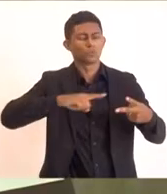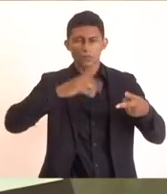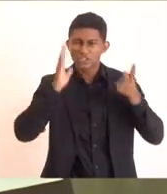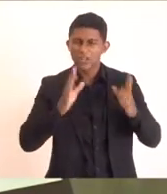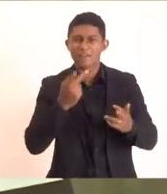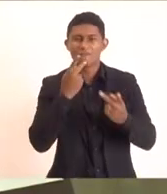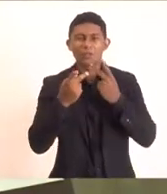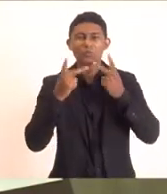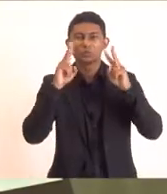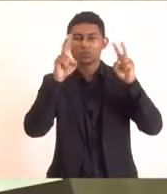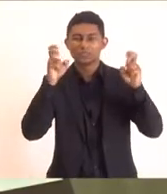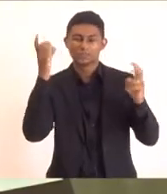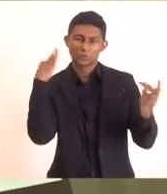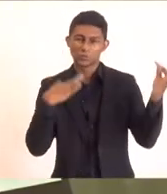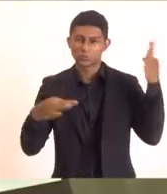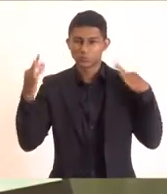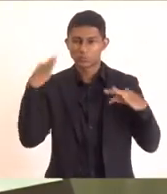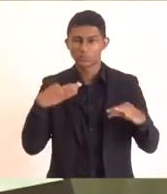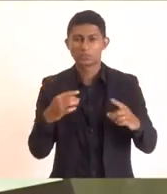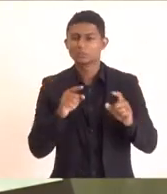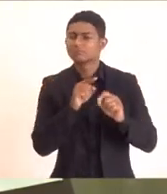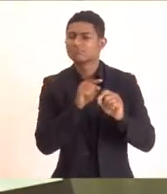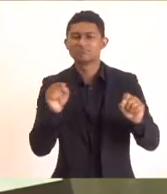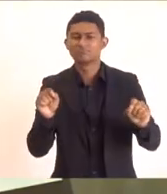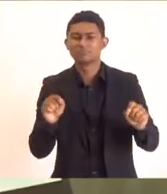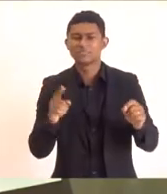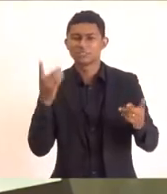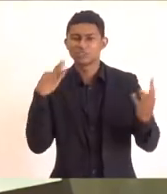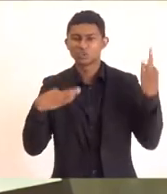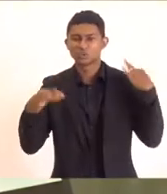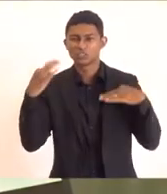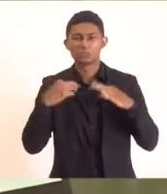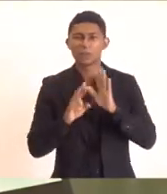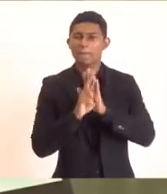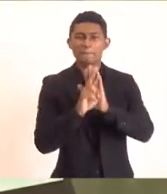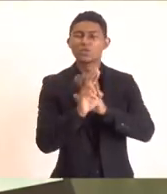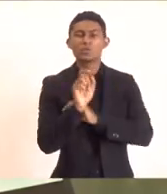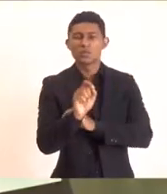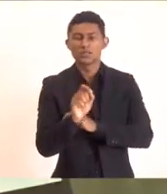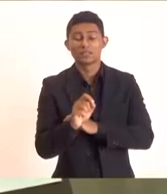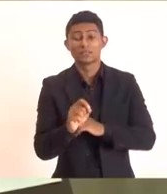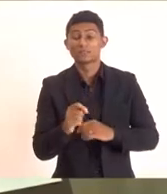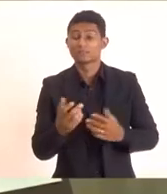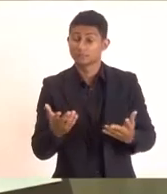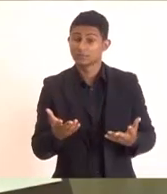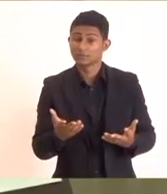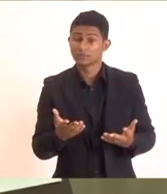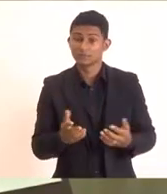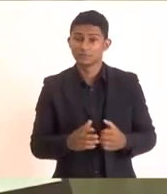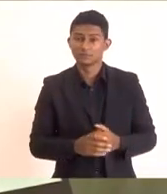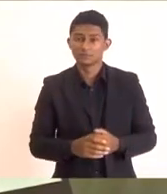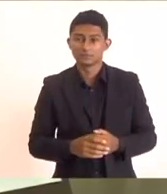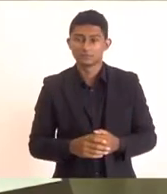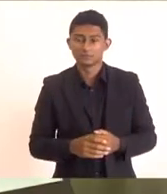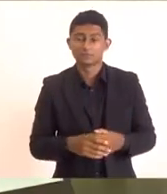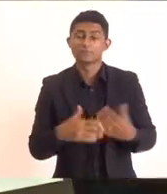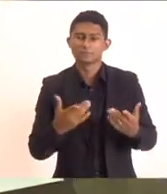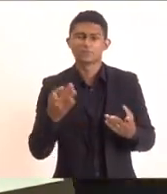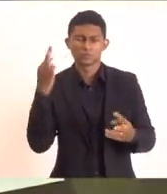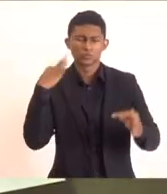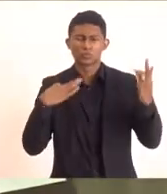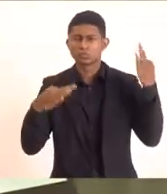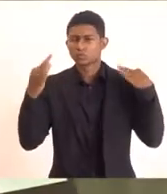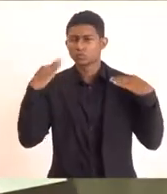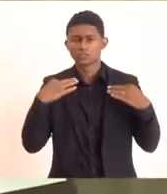turismo, o que representa o turismo, e nós dizemos o seguinte, que o turismo